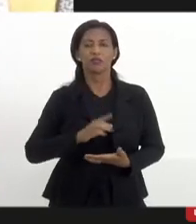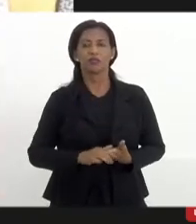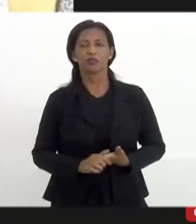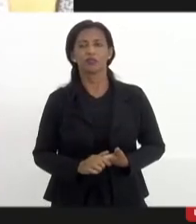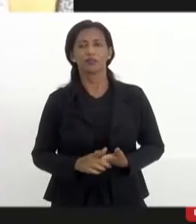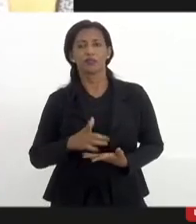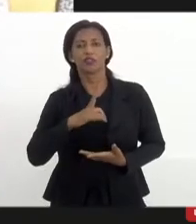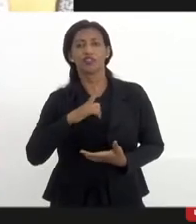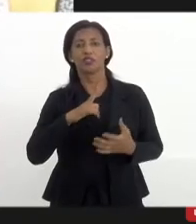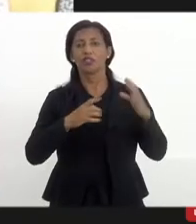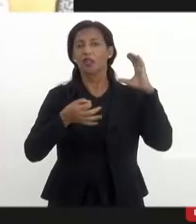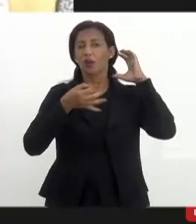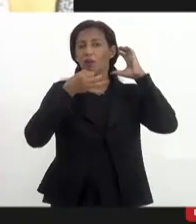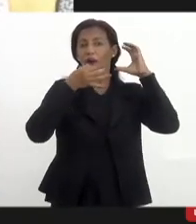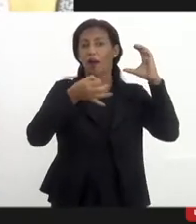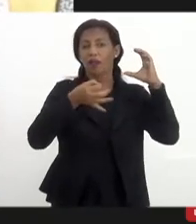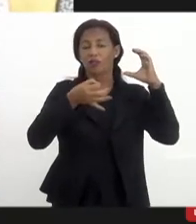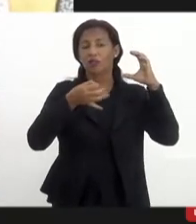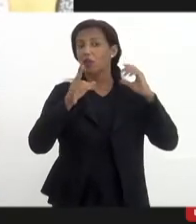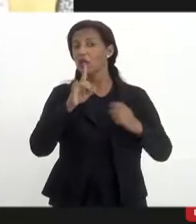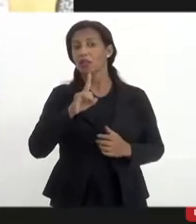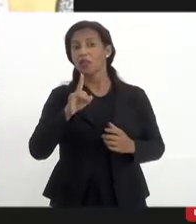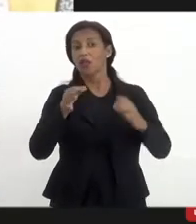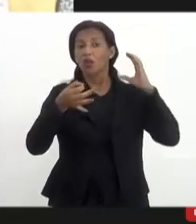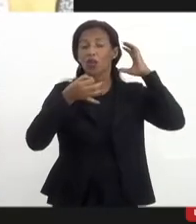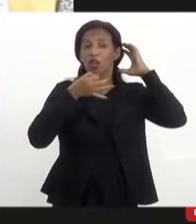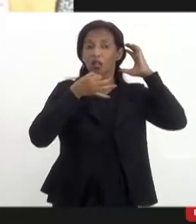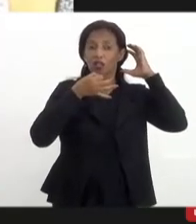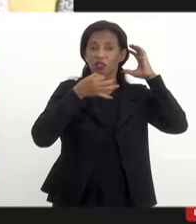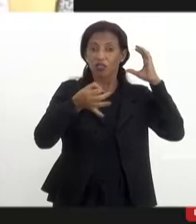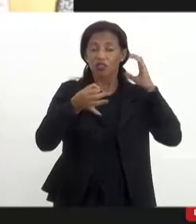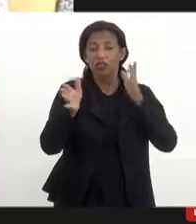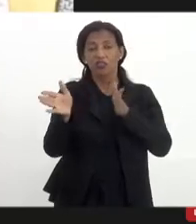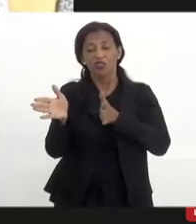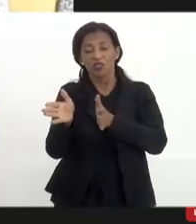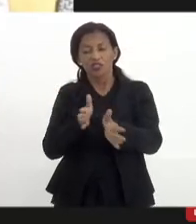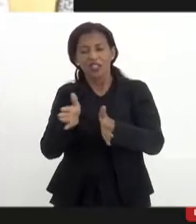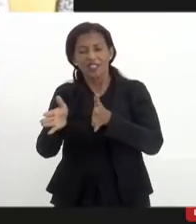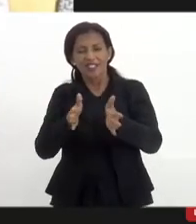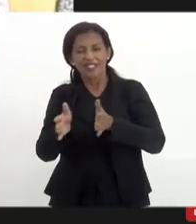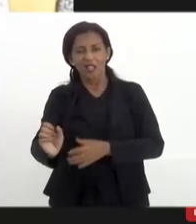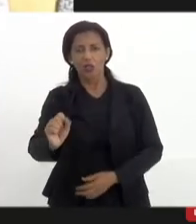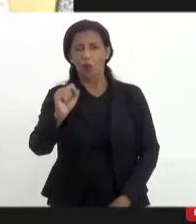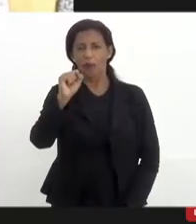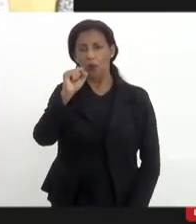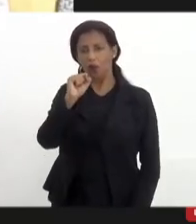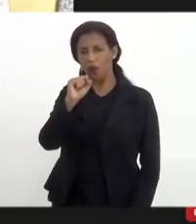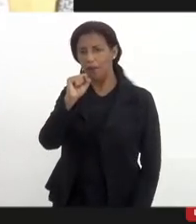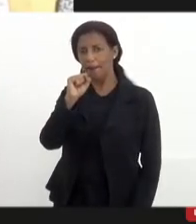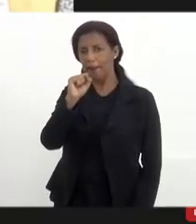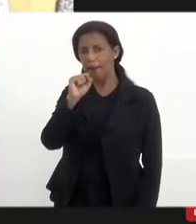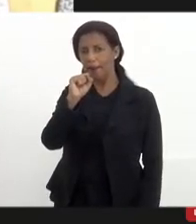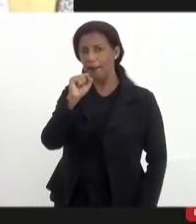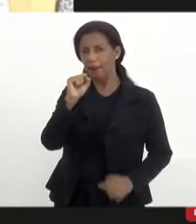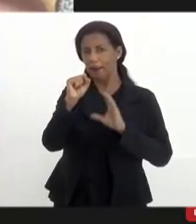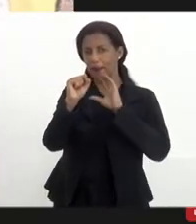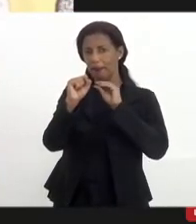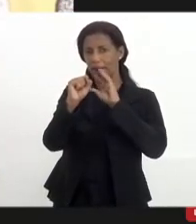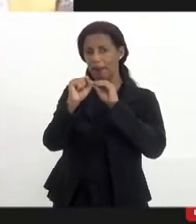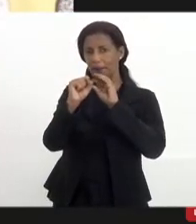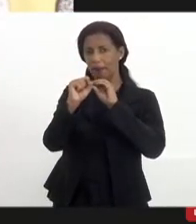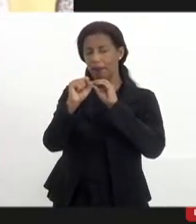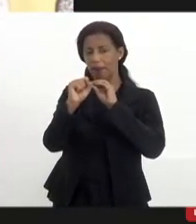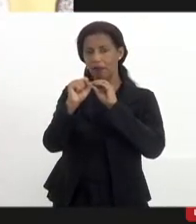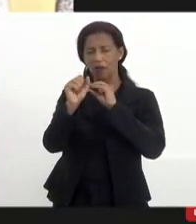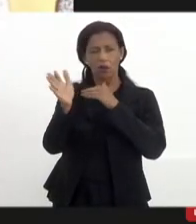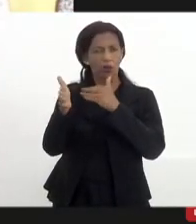ter uma rádio, não é o direito de acesso de qualquer cidadão ao microfone. é o direito de qualquer